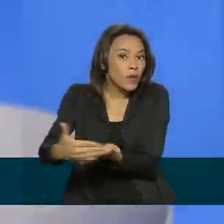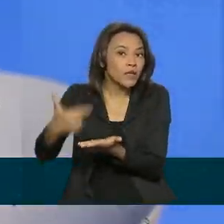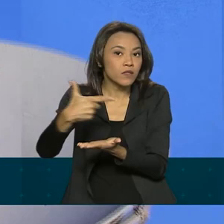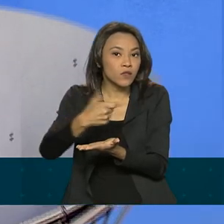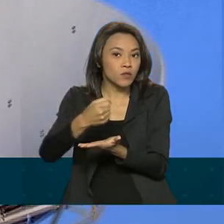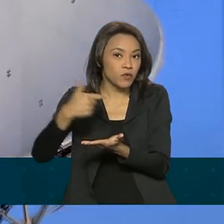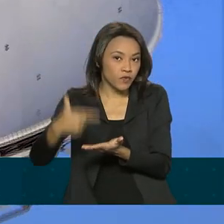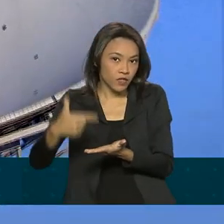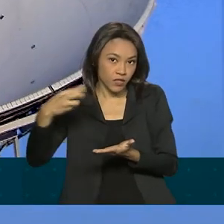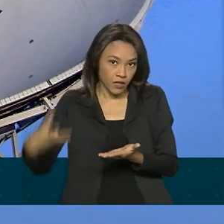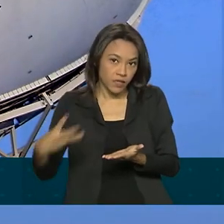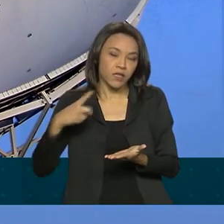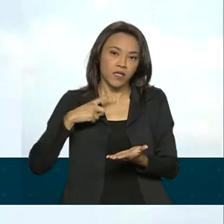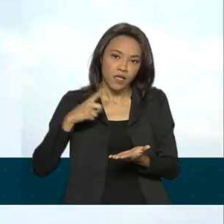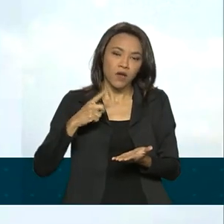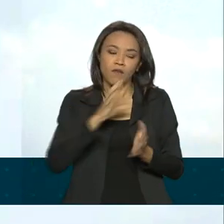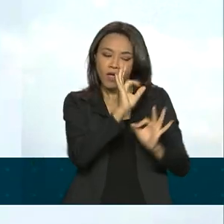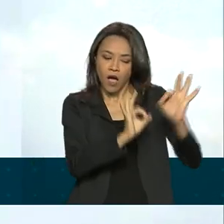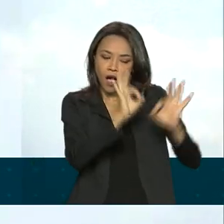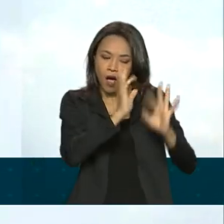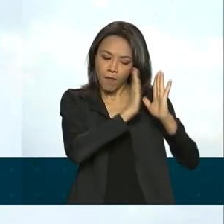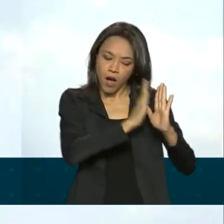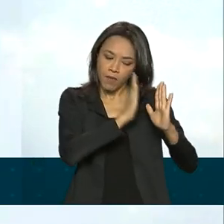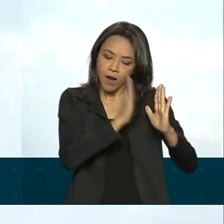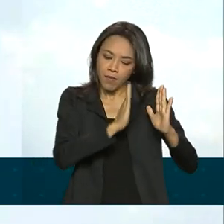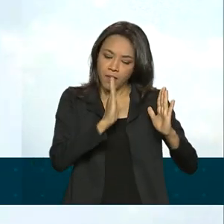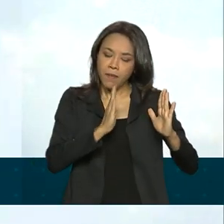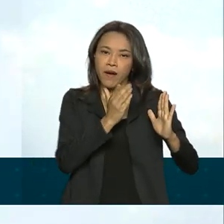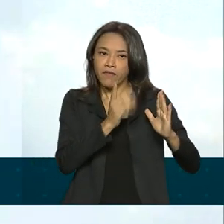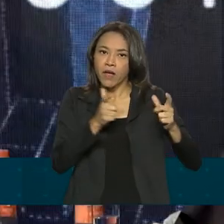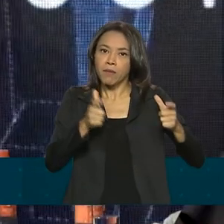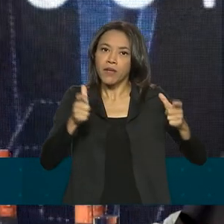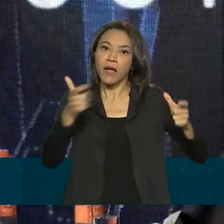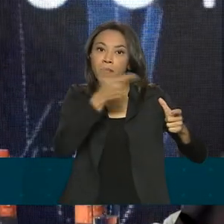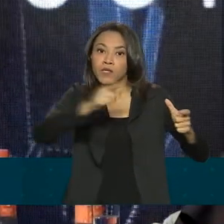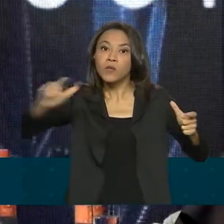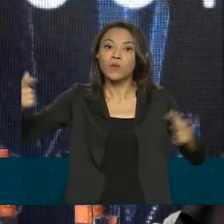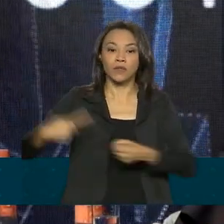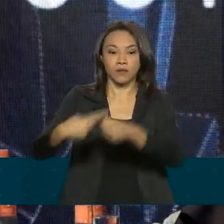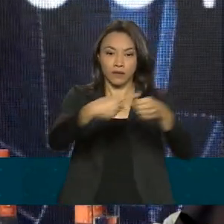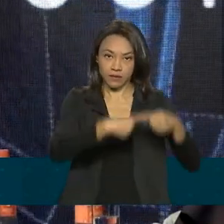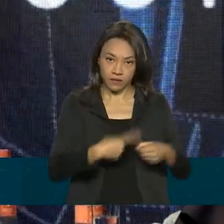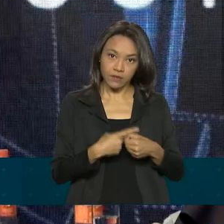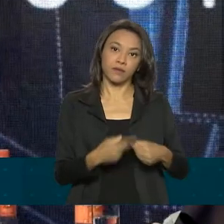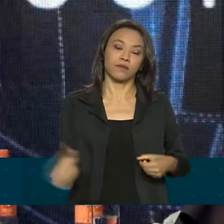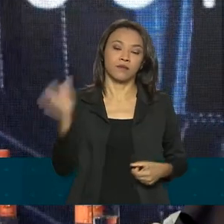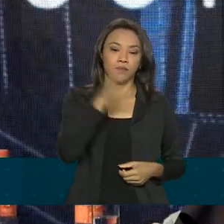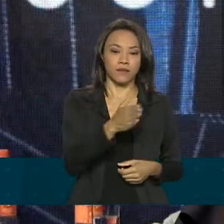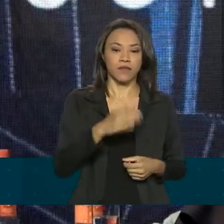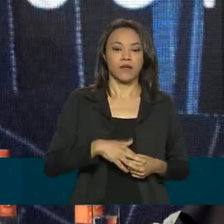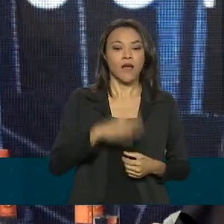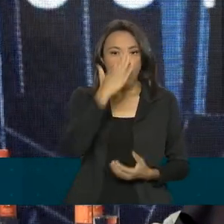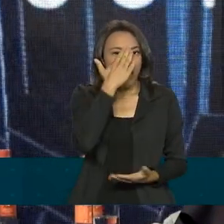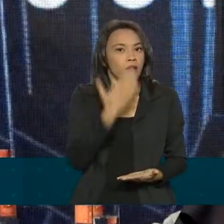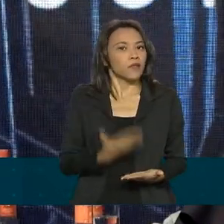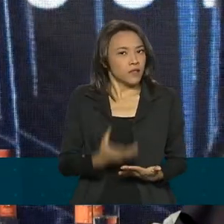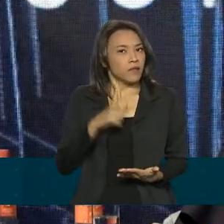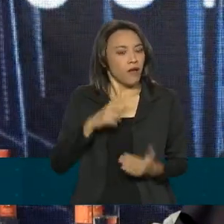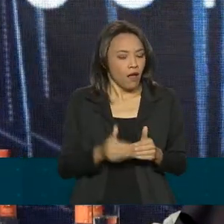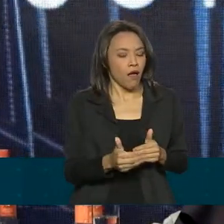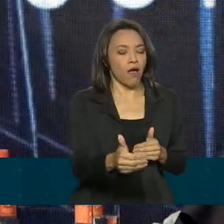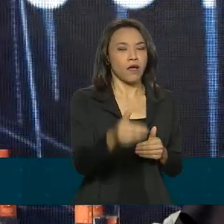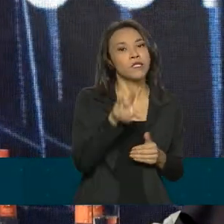escalonada, a cobertura se estenderá às demais cidades. Acredito que nós teremos o 5G coberto